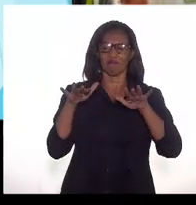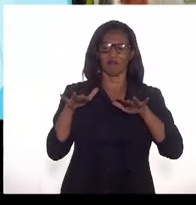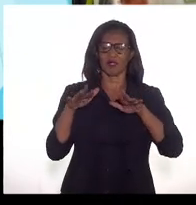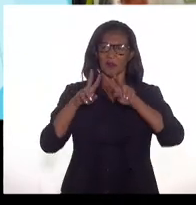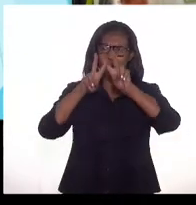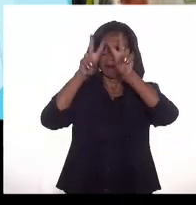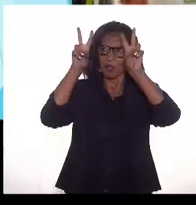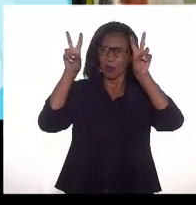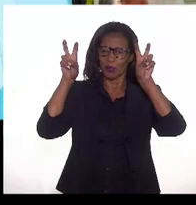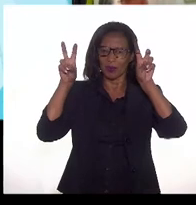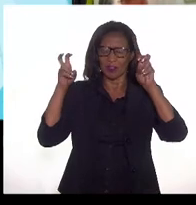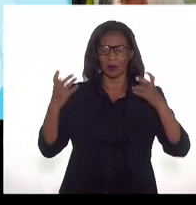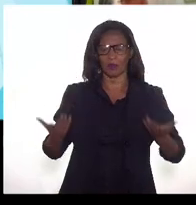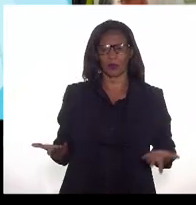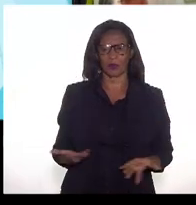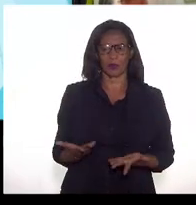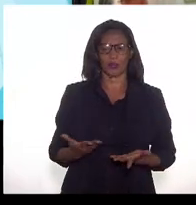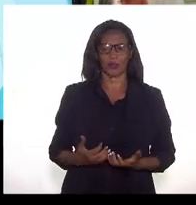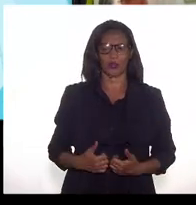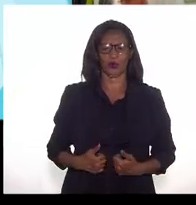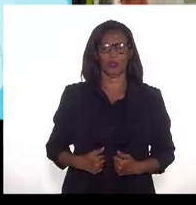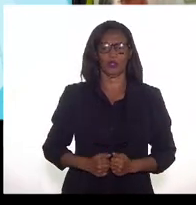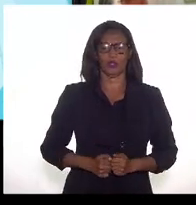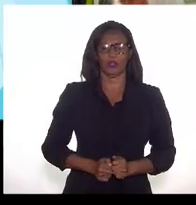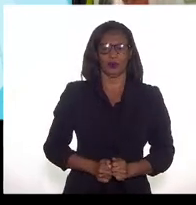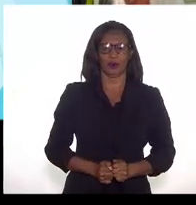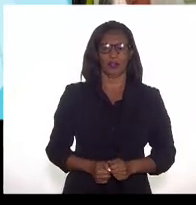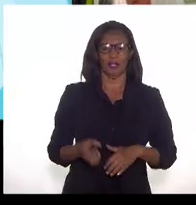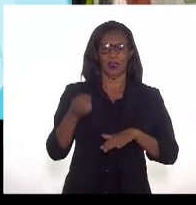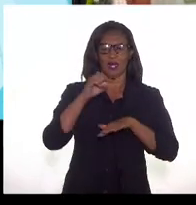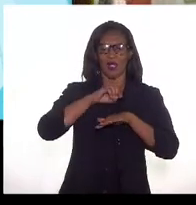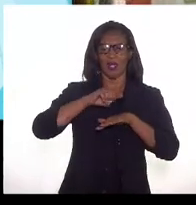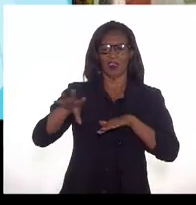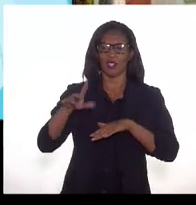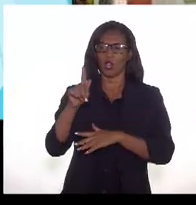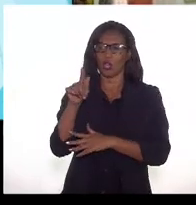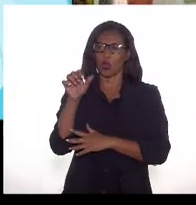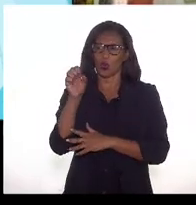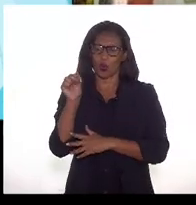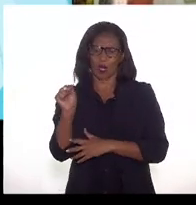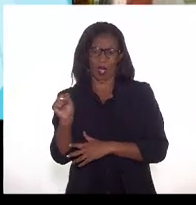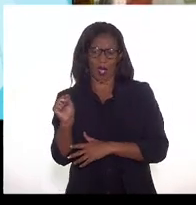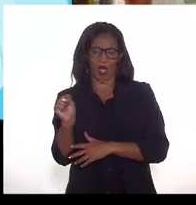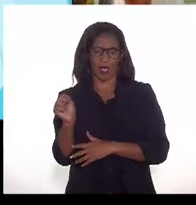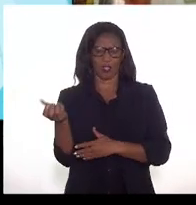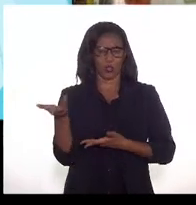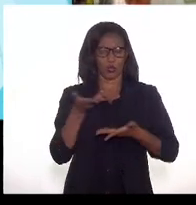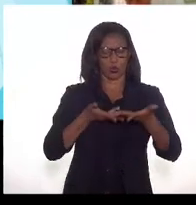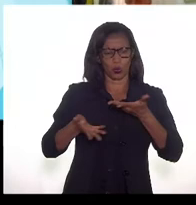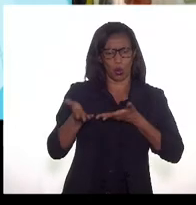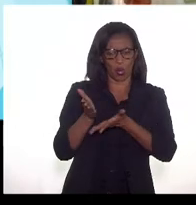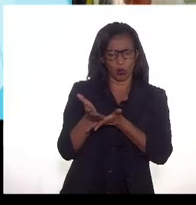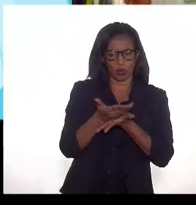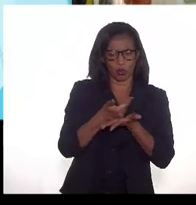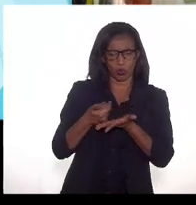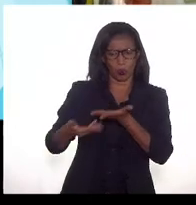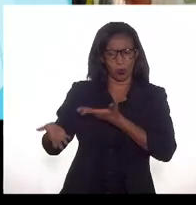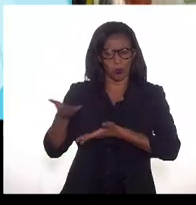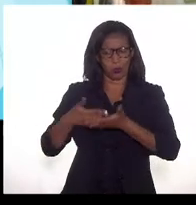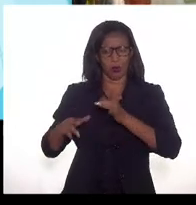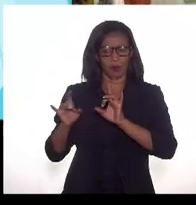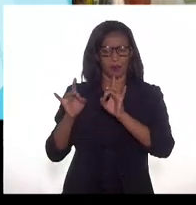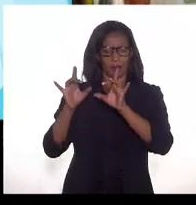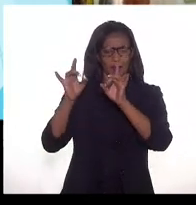tema hoje era a reinjeção do gás e os royalties e as participações especiais em